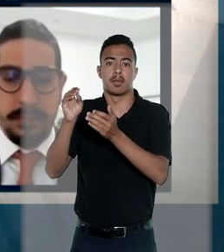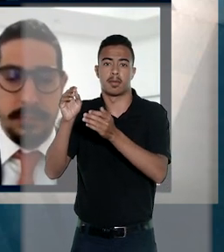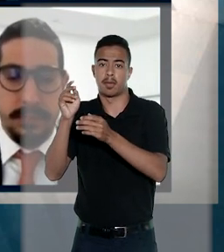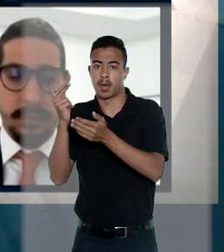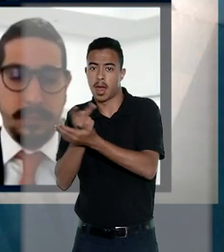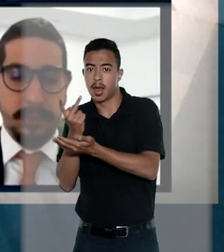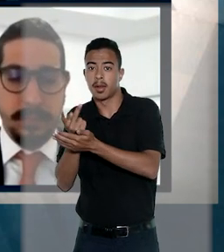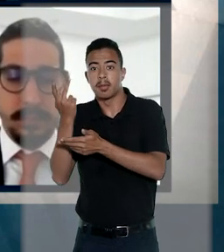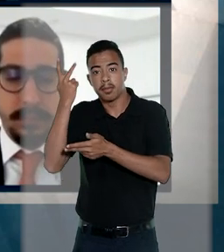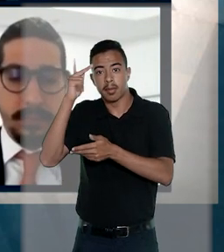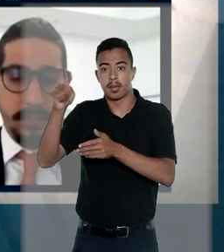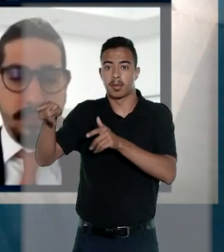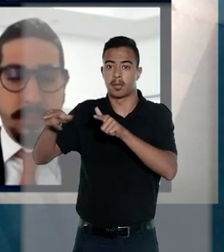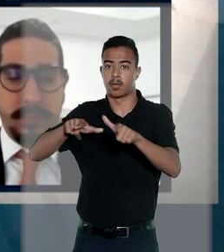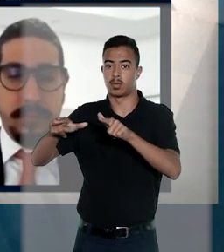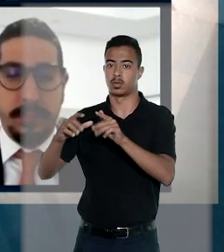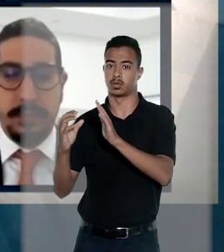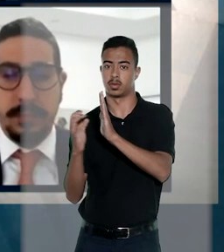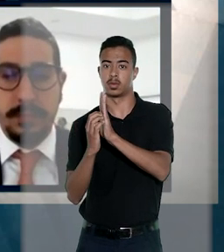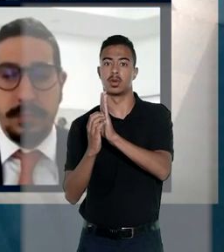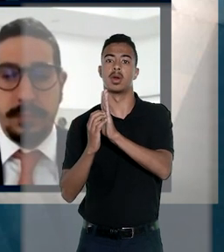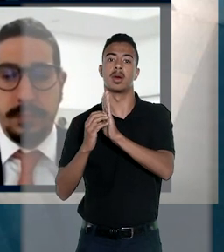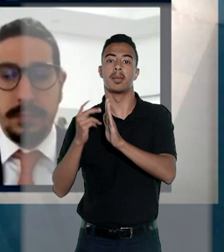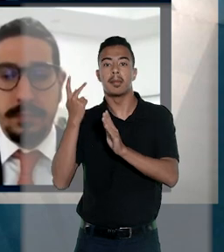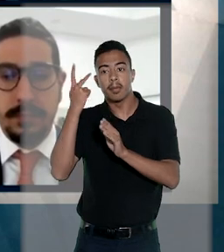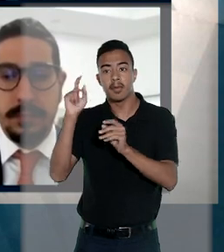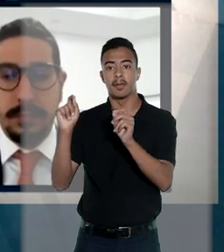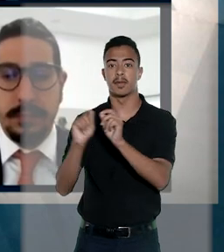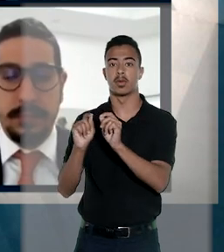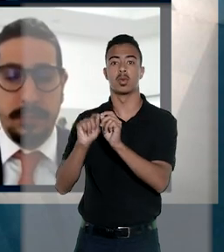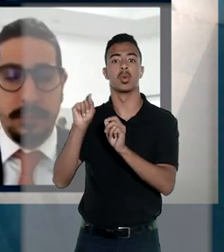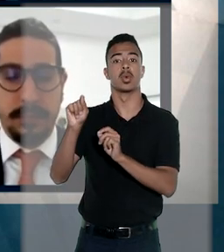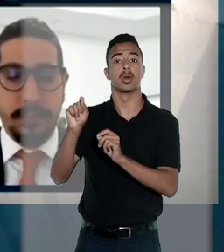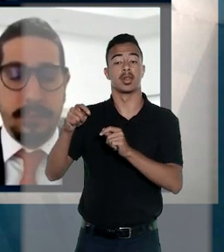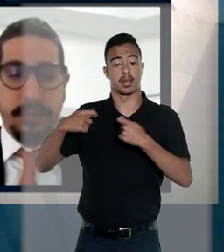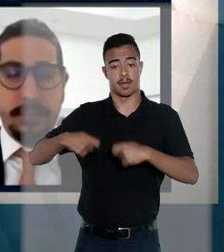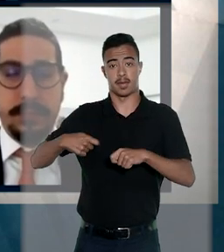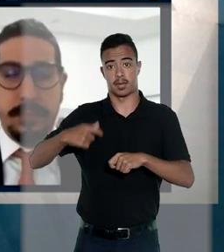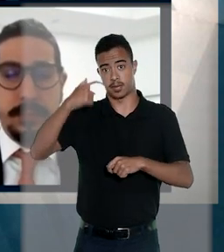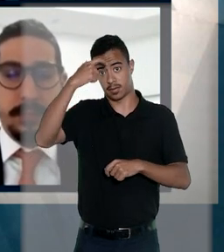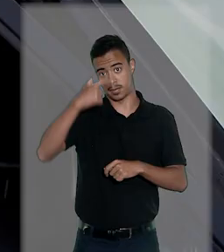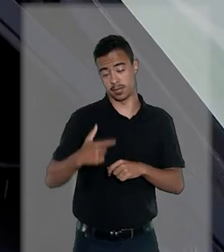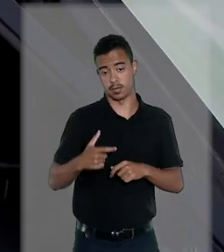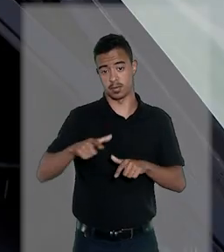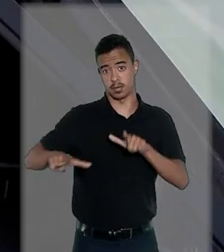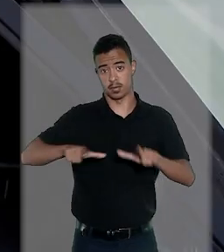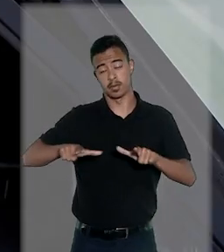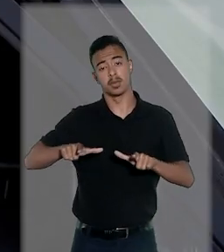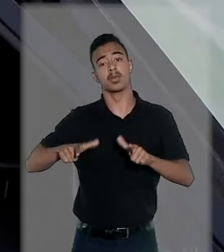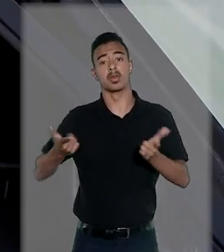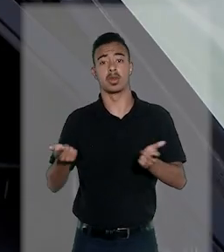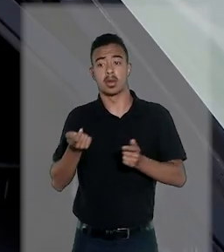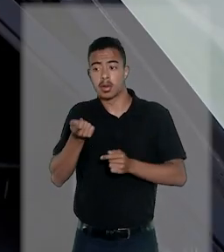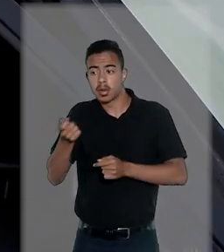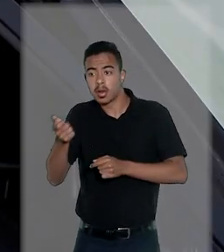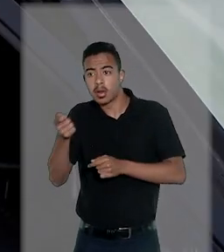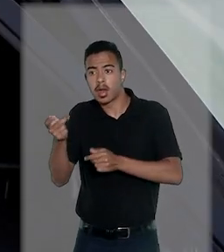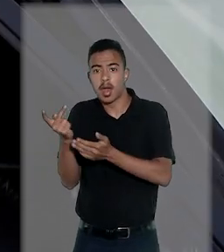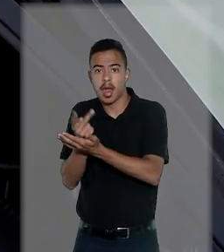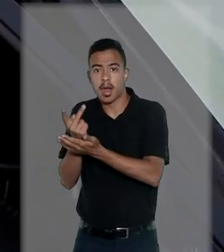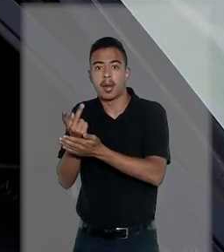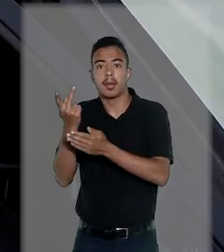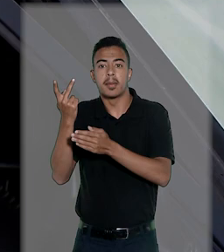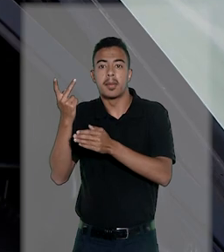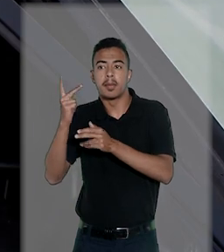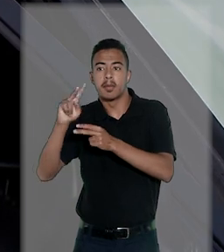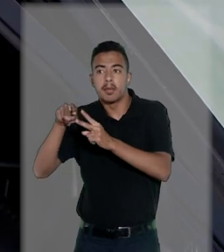indevida a funcionário público, para que retarde ou deixe de praticar o dever funcional. E basta o oferecimento da vantagem